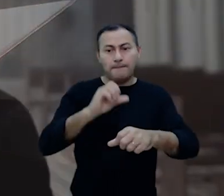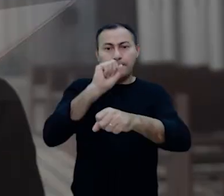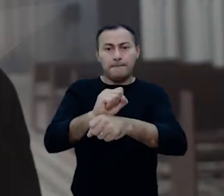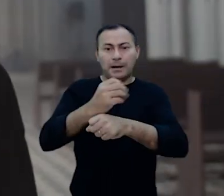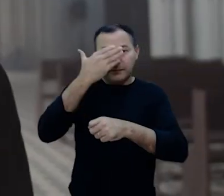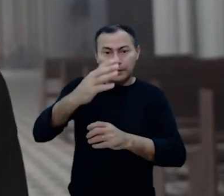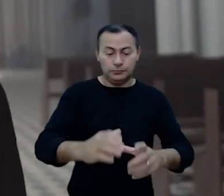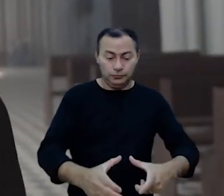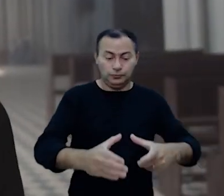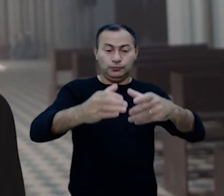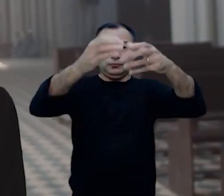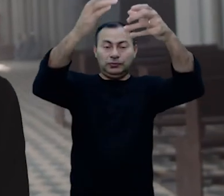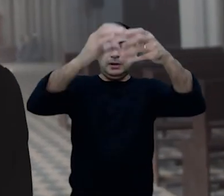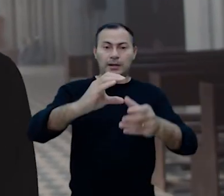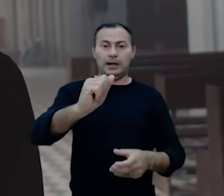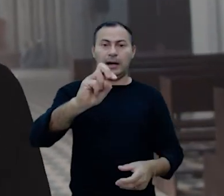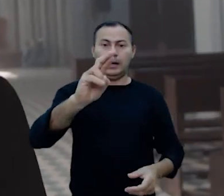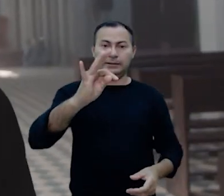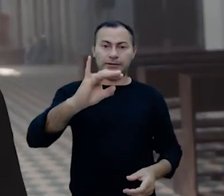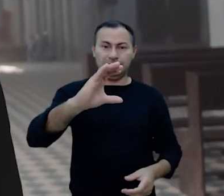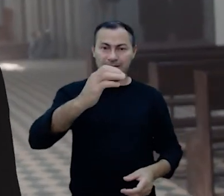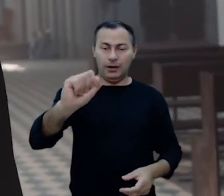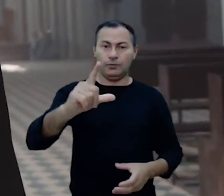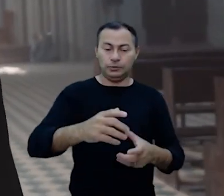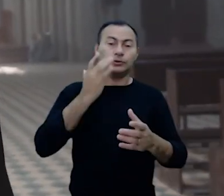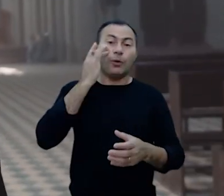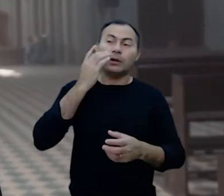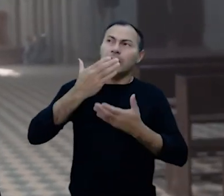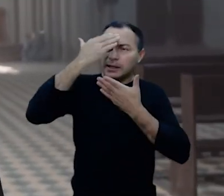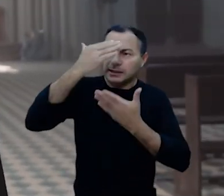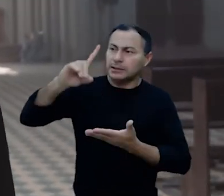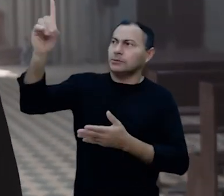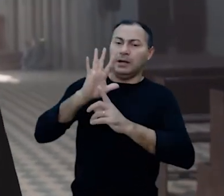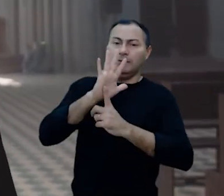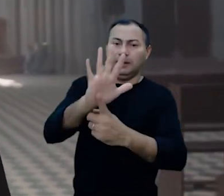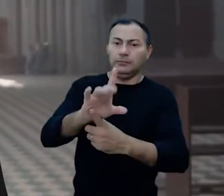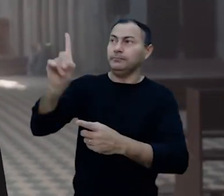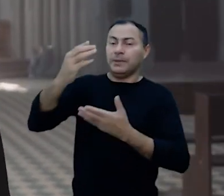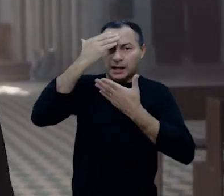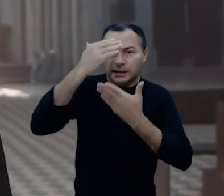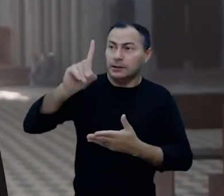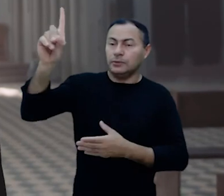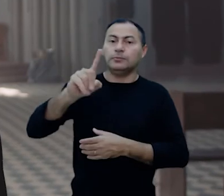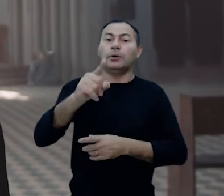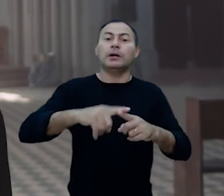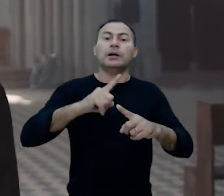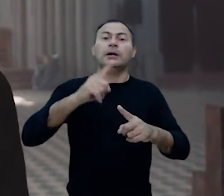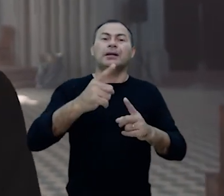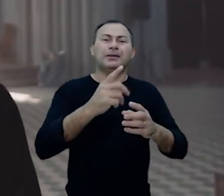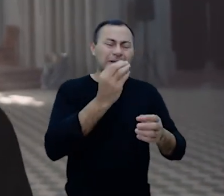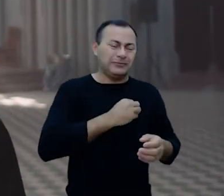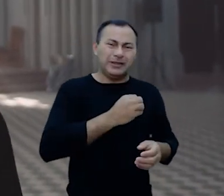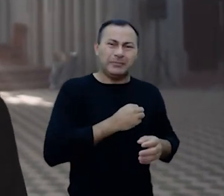pare diante do cassiçal de ouro e agradeça a Deus pela revelação dele agradeça a Deus porque ele tirou